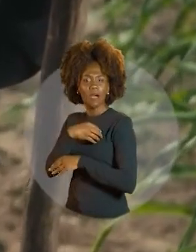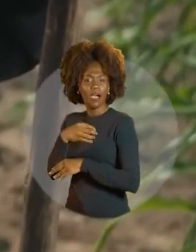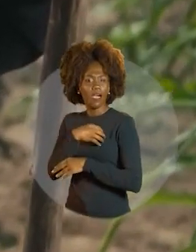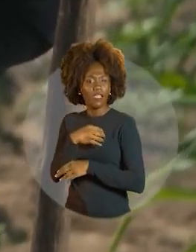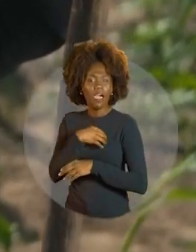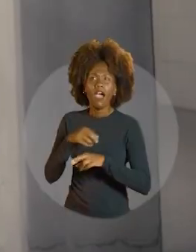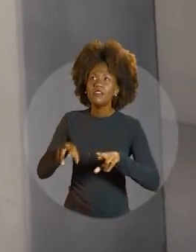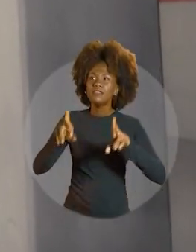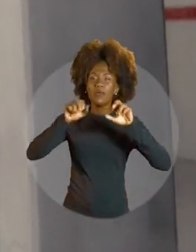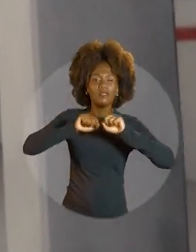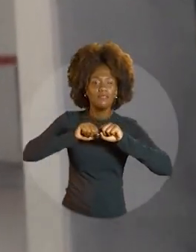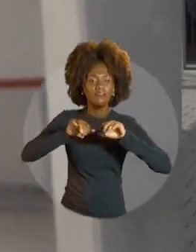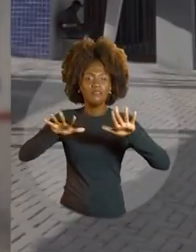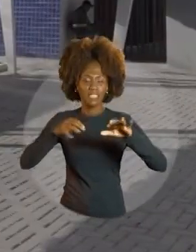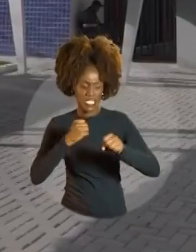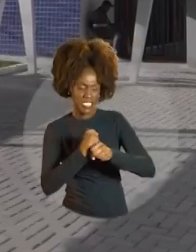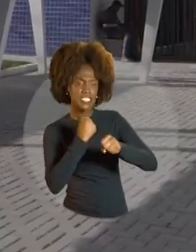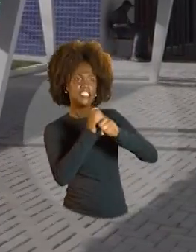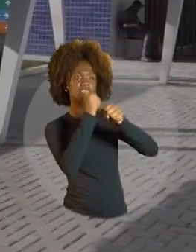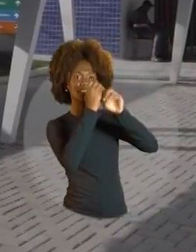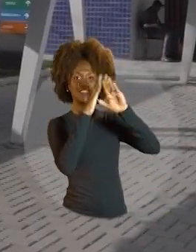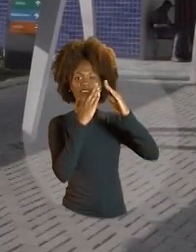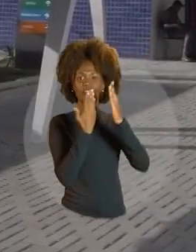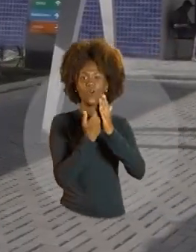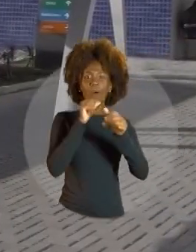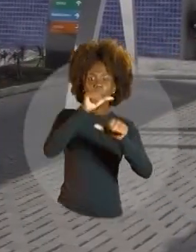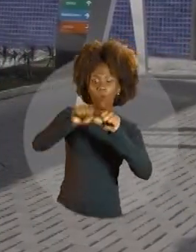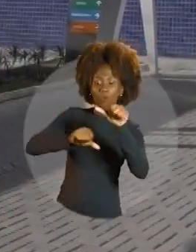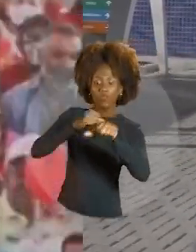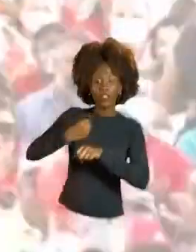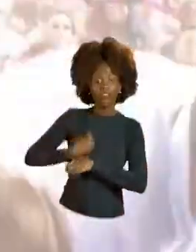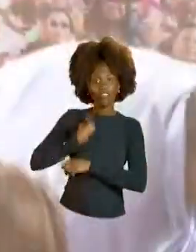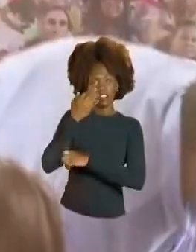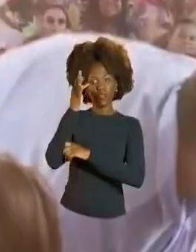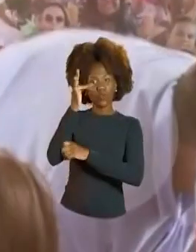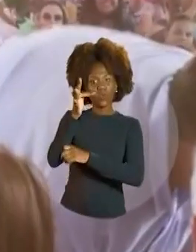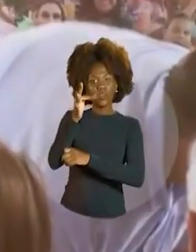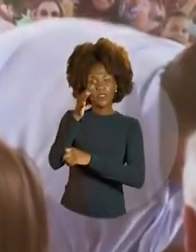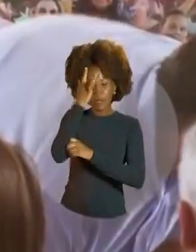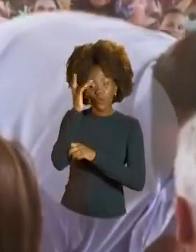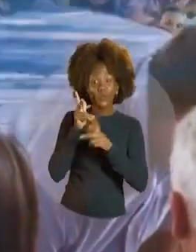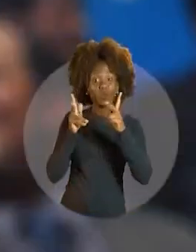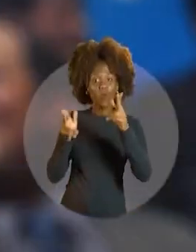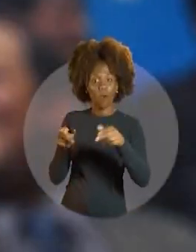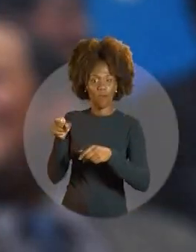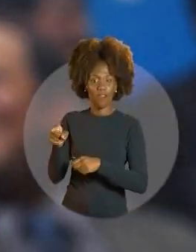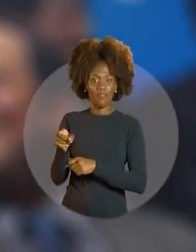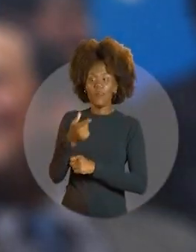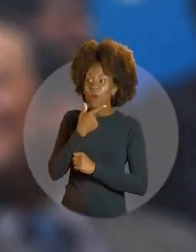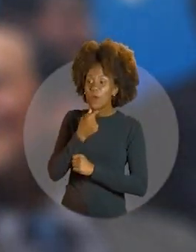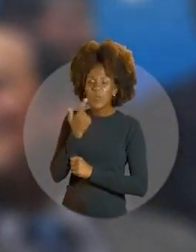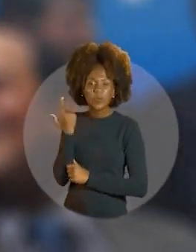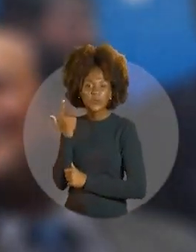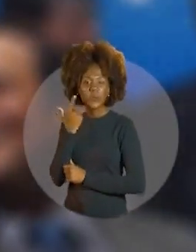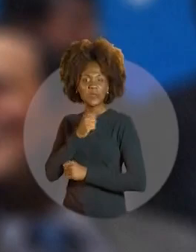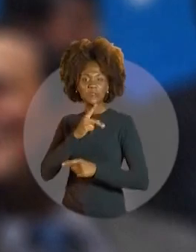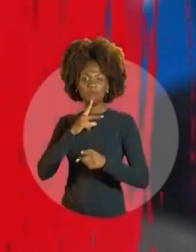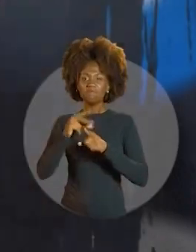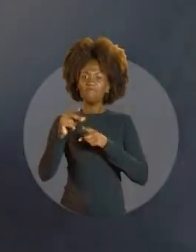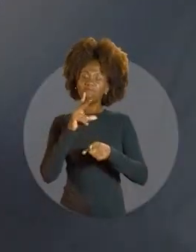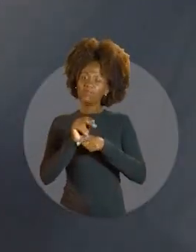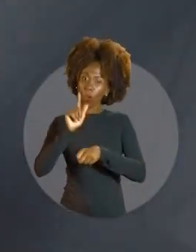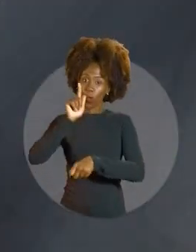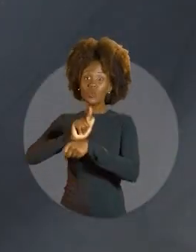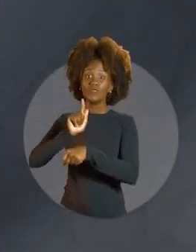semeando esperança, erguendo escolas, mudando o destino de pessoas como ele. O menino se tornou um vencedor.